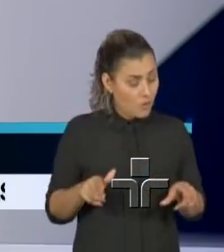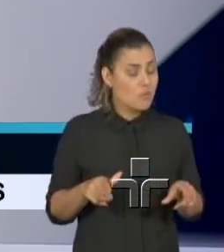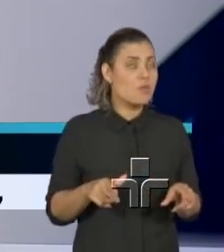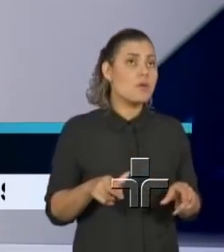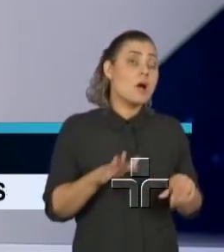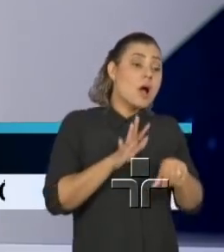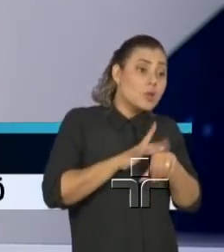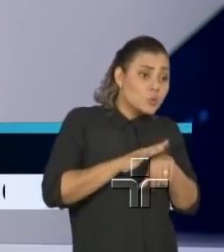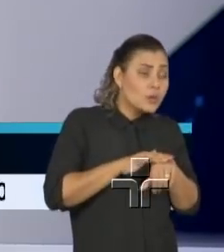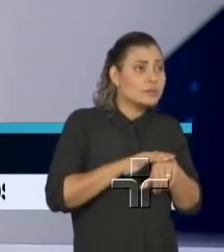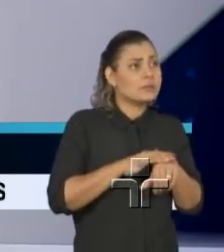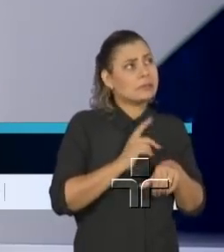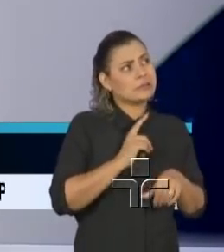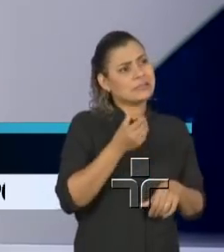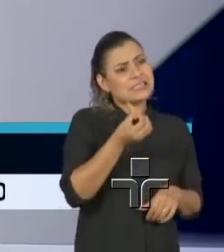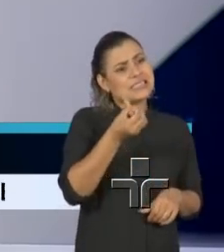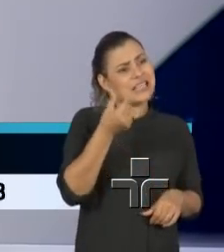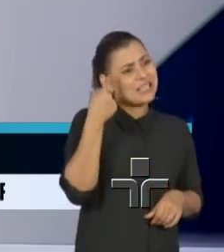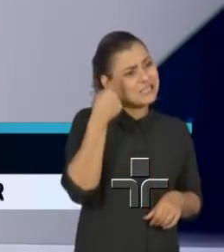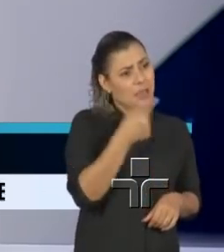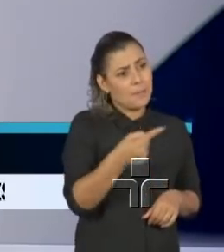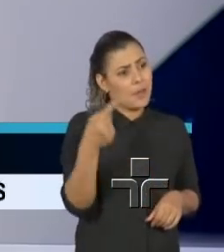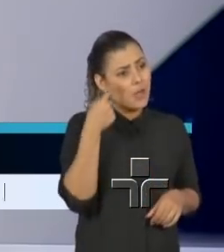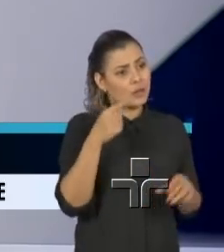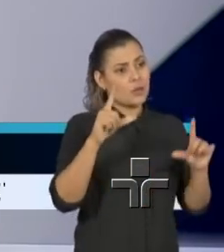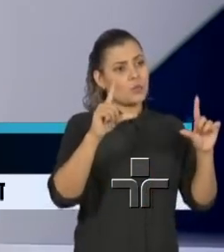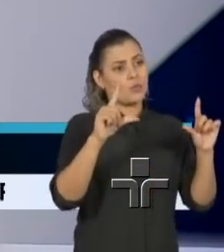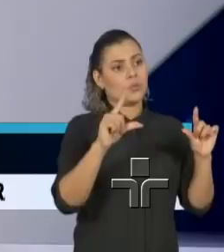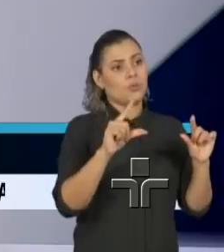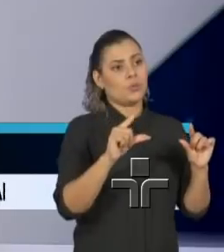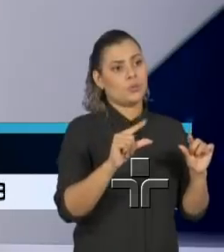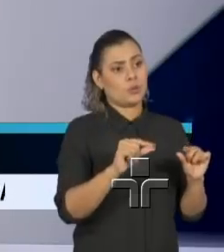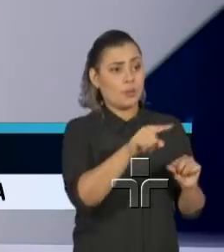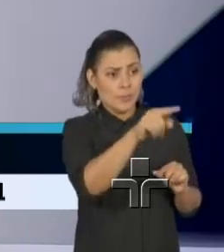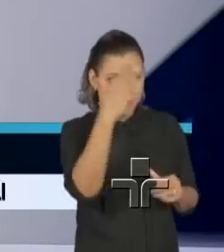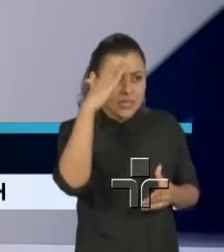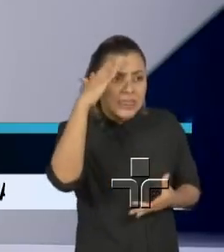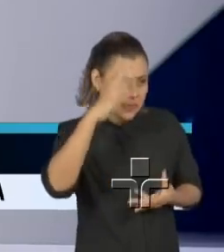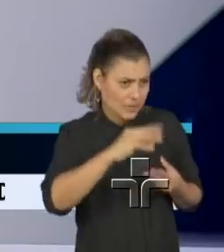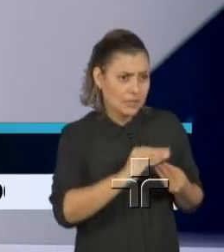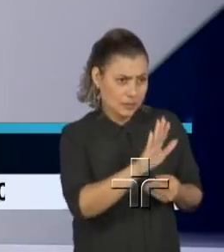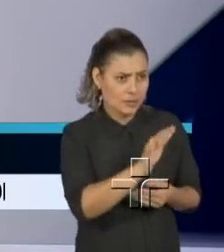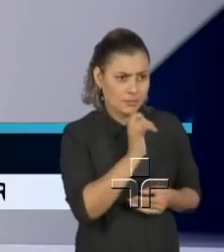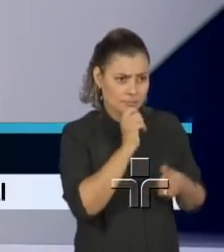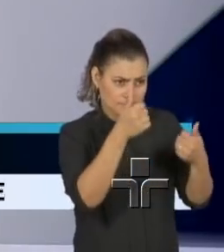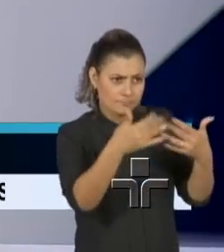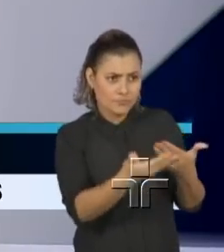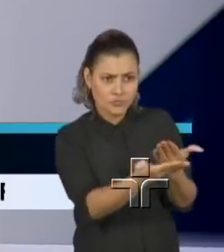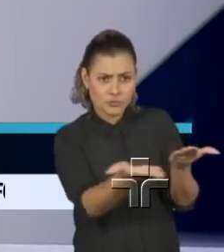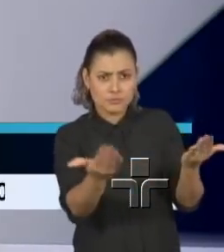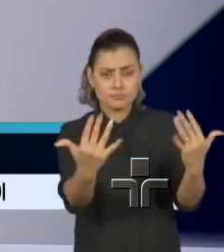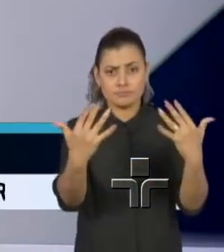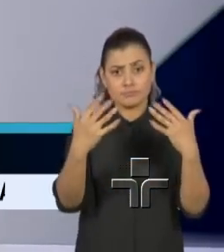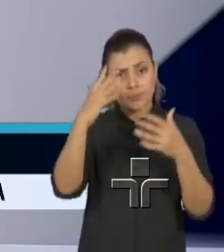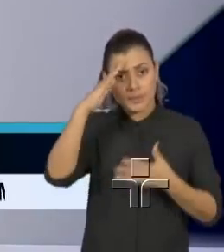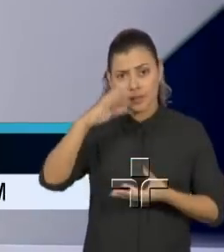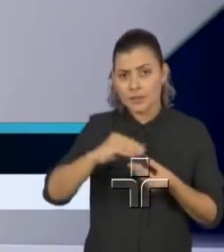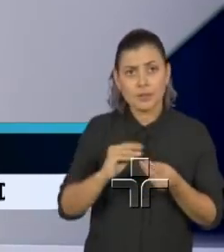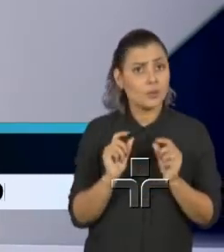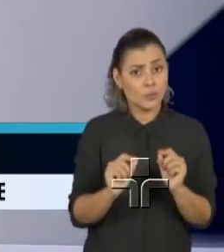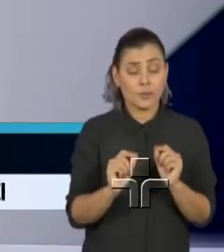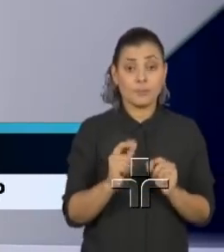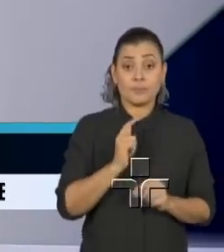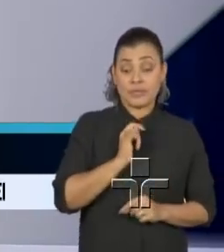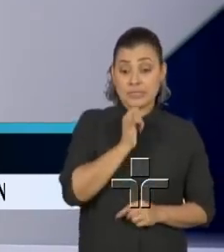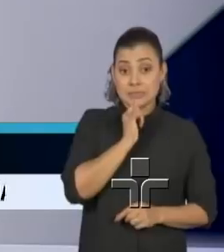depois de umas seis semanas, ela vai perdendo a força. Só para você, para os espectadores entenderem, mais ou